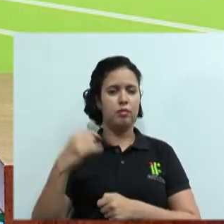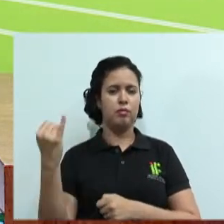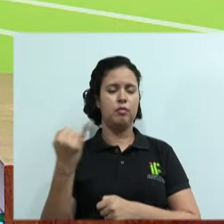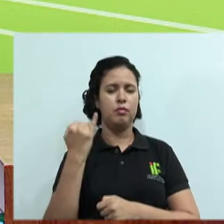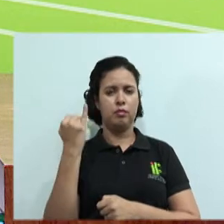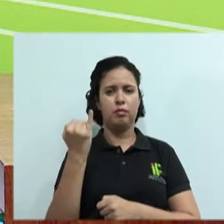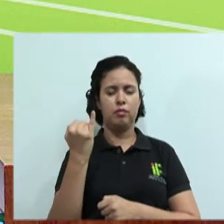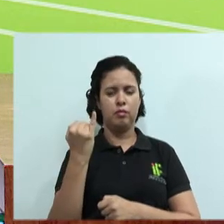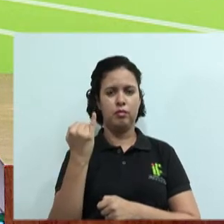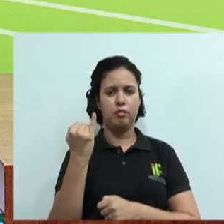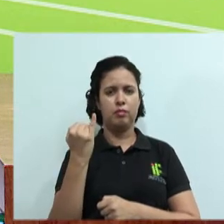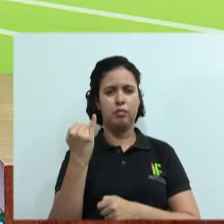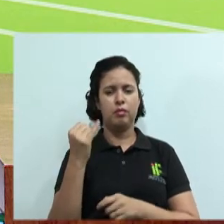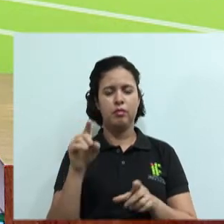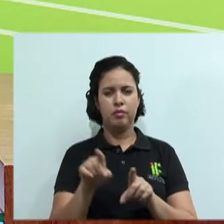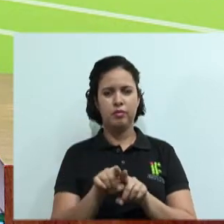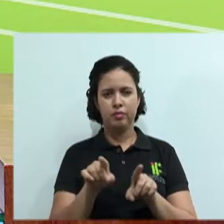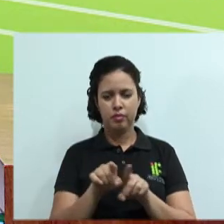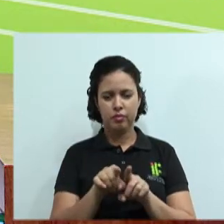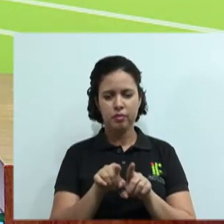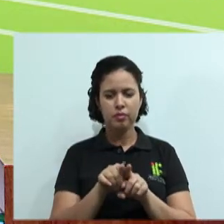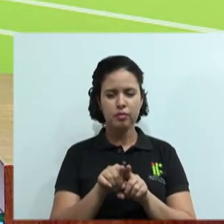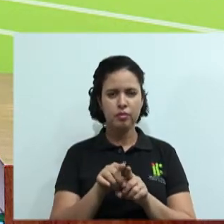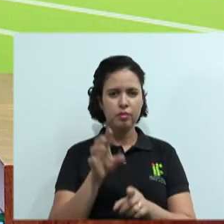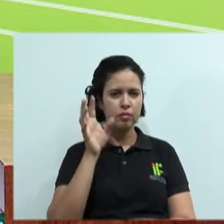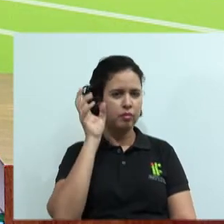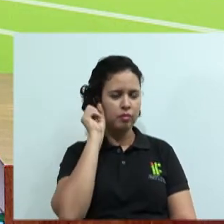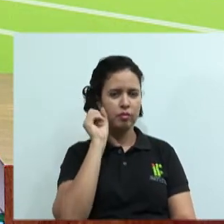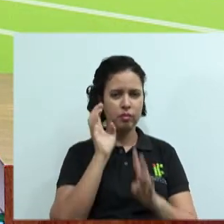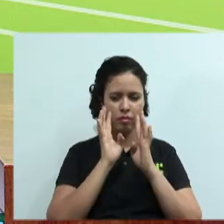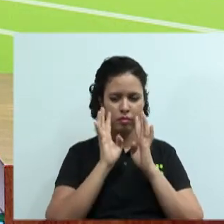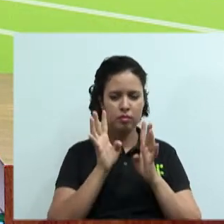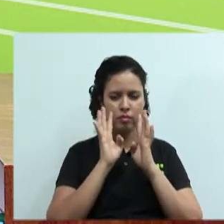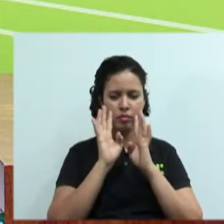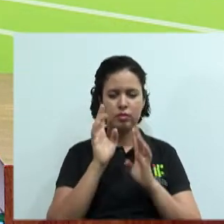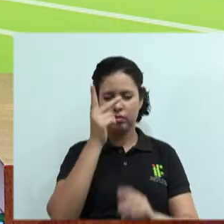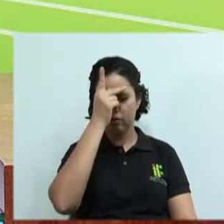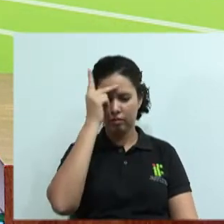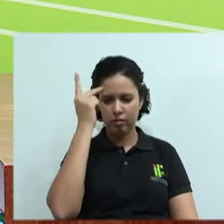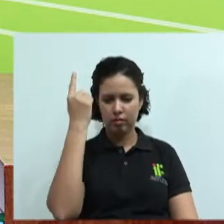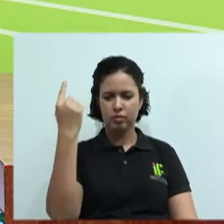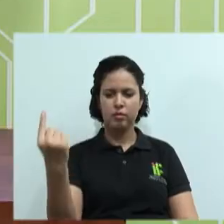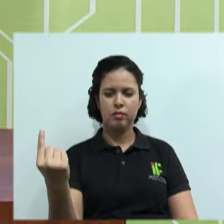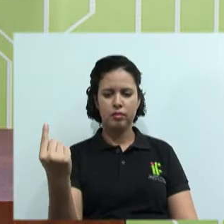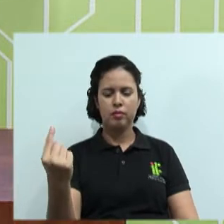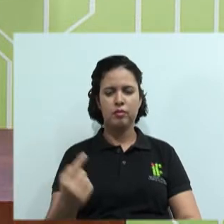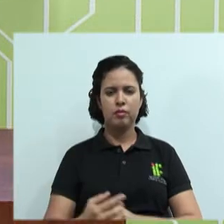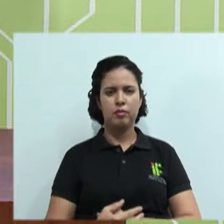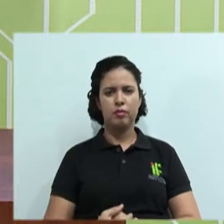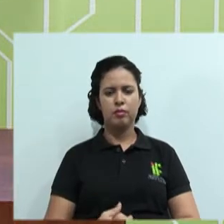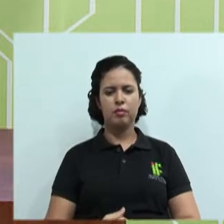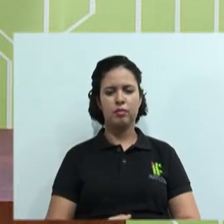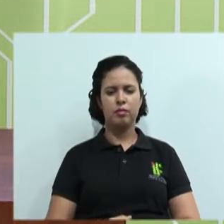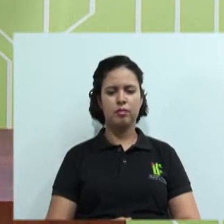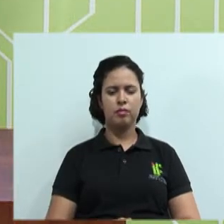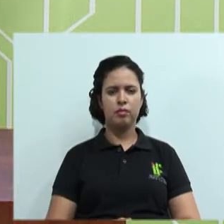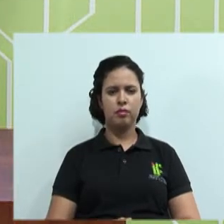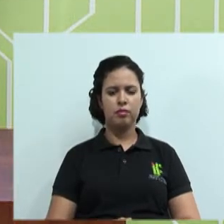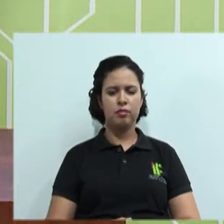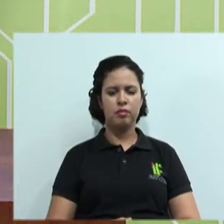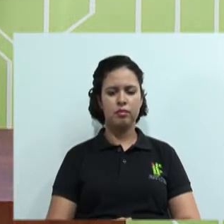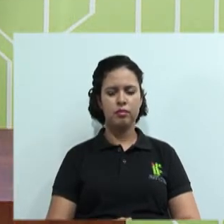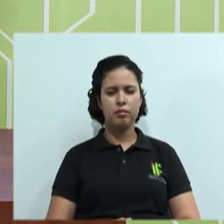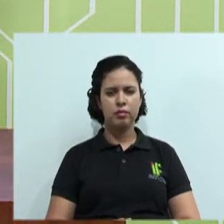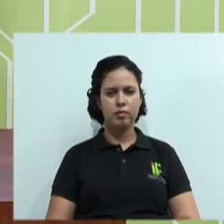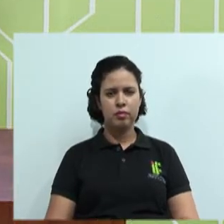e, é claro, você também dê ouvidos e, é claro, ao cliente como um todo. Professor. Muito bem. Então, deu para